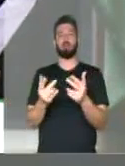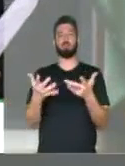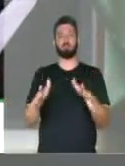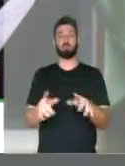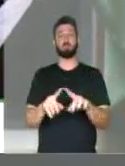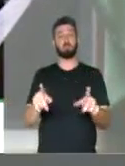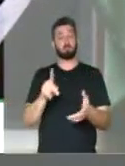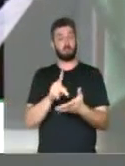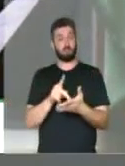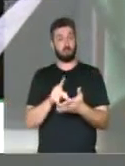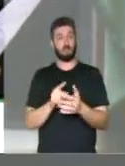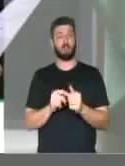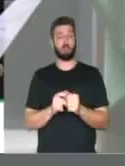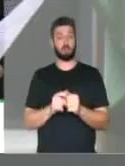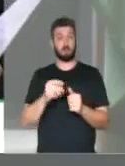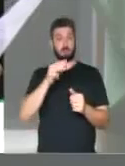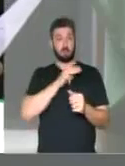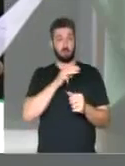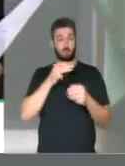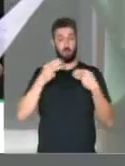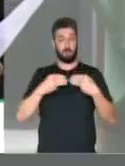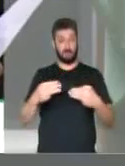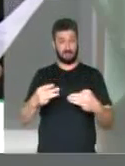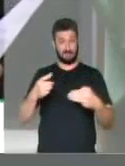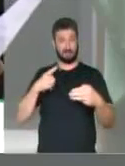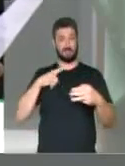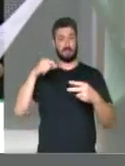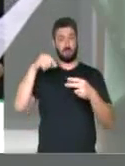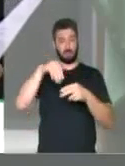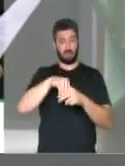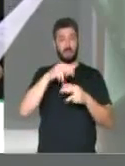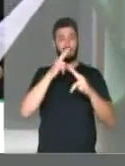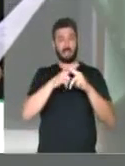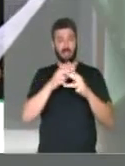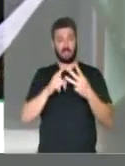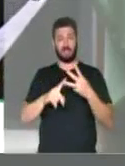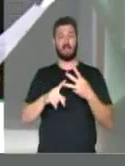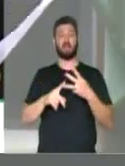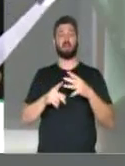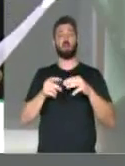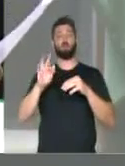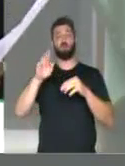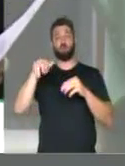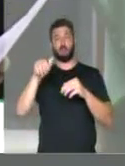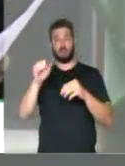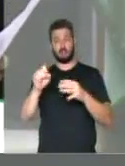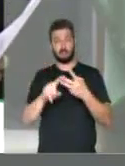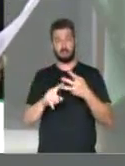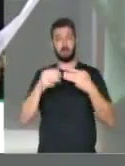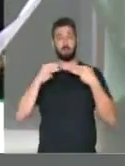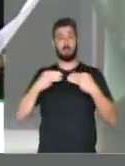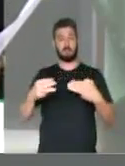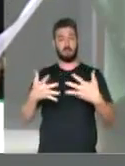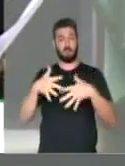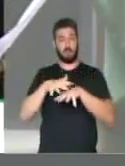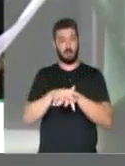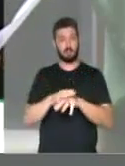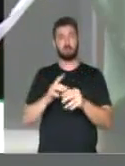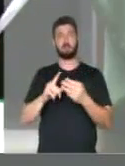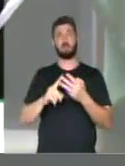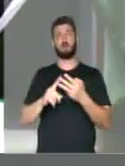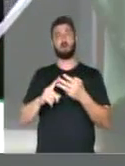Mas é bem verdade que os ministérios ocupados, a Petrobras, Furnas, Caixa, Ministério da Integração e